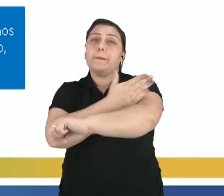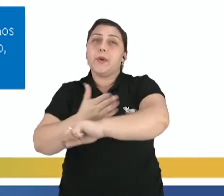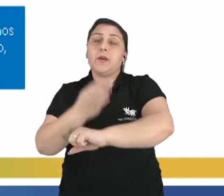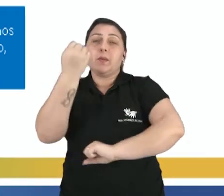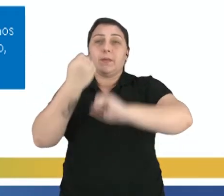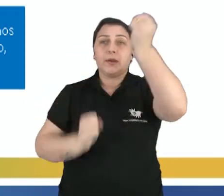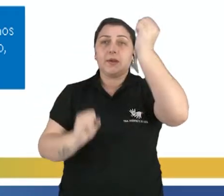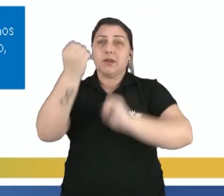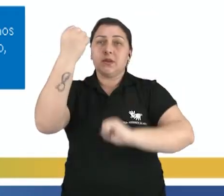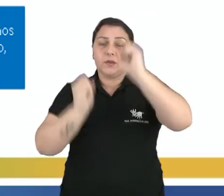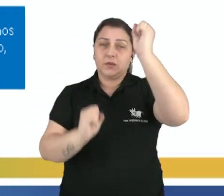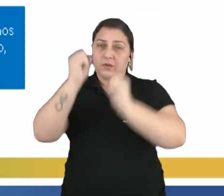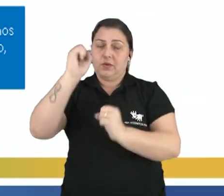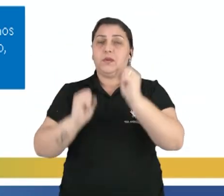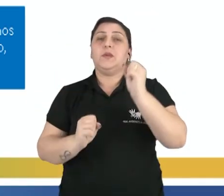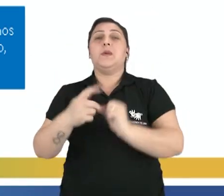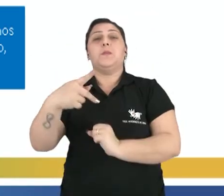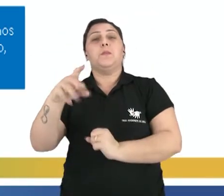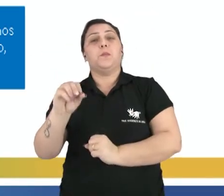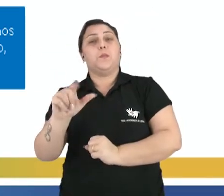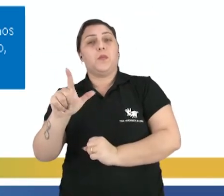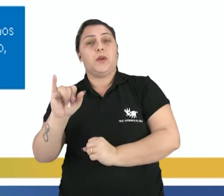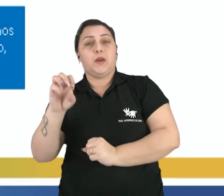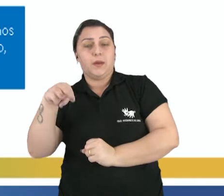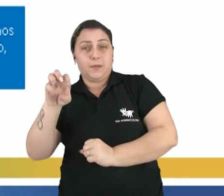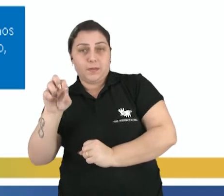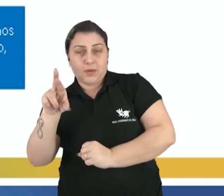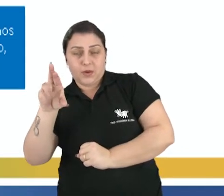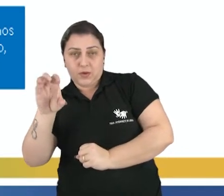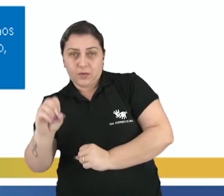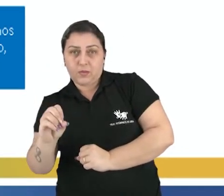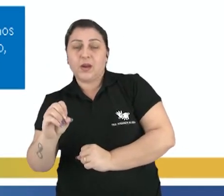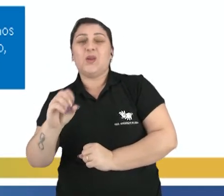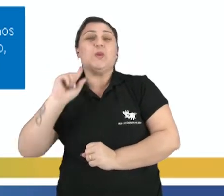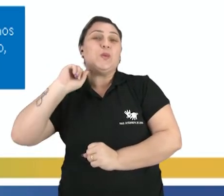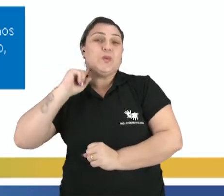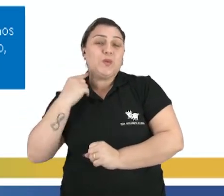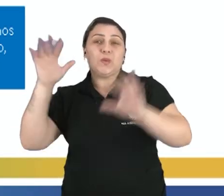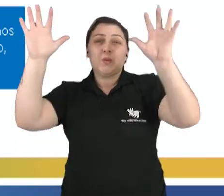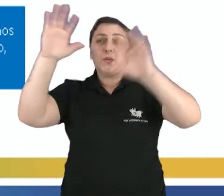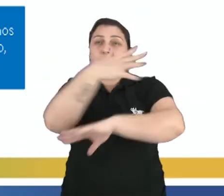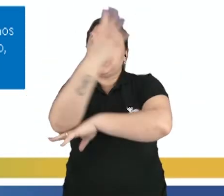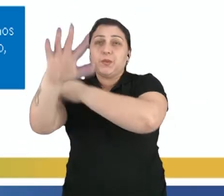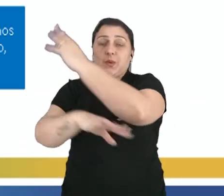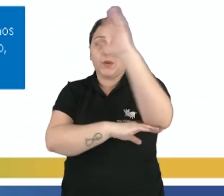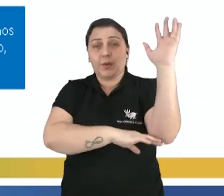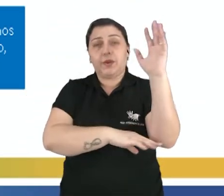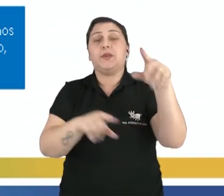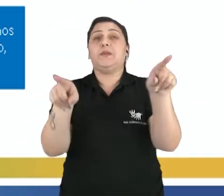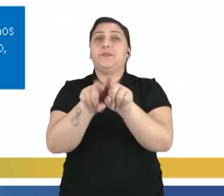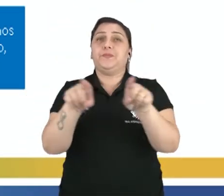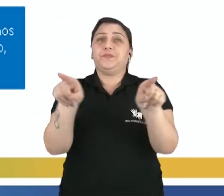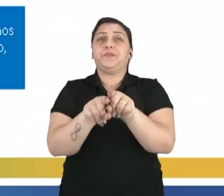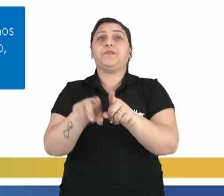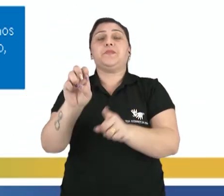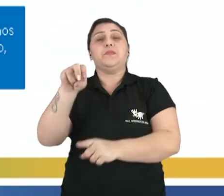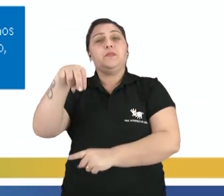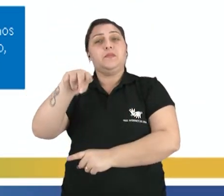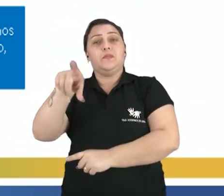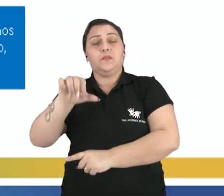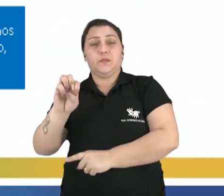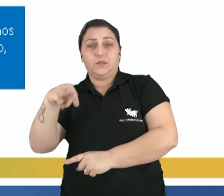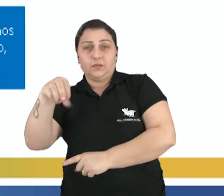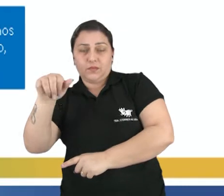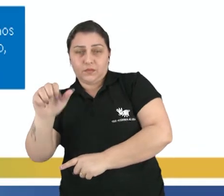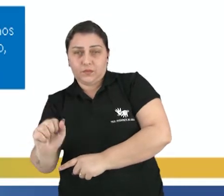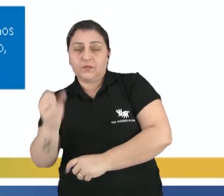indústrias, que é a produção de polímeros biodegradáveis para não poluir o meio ambiente, enzimas e micro-organismos para o uso de